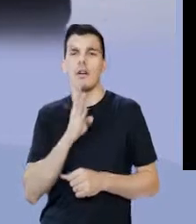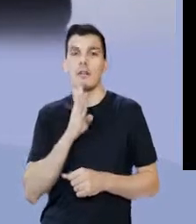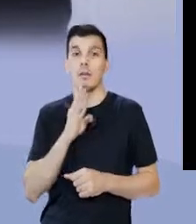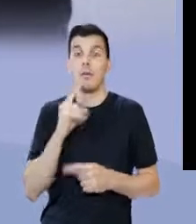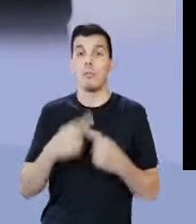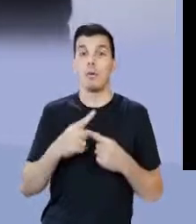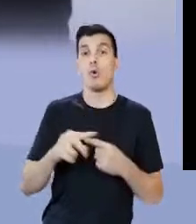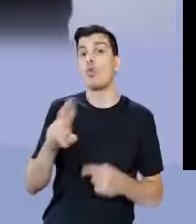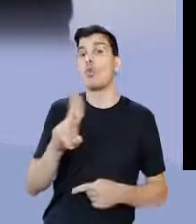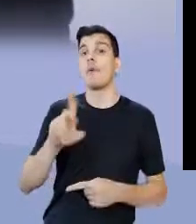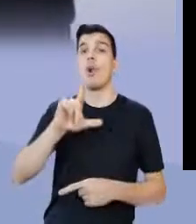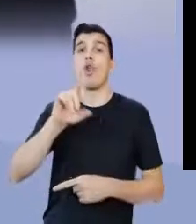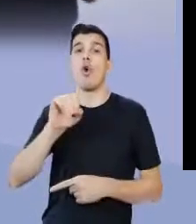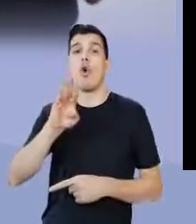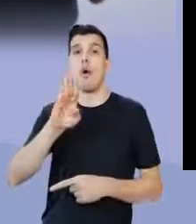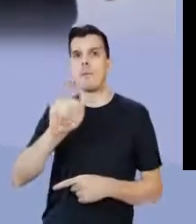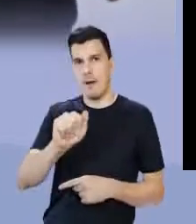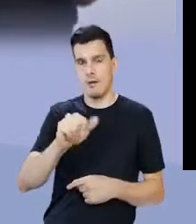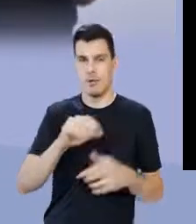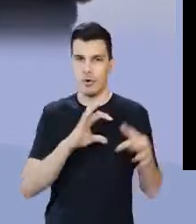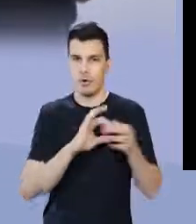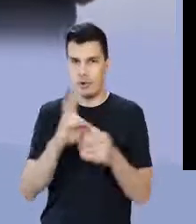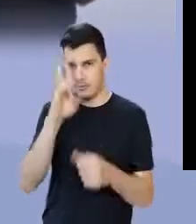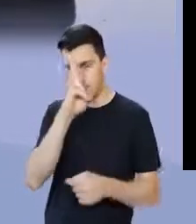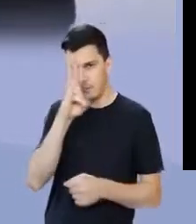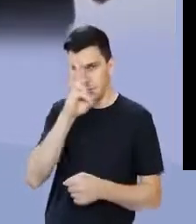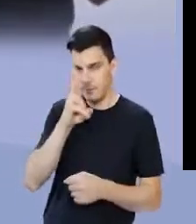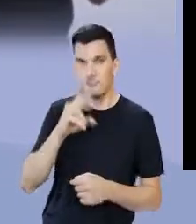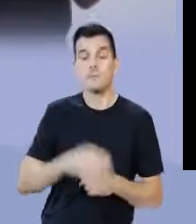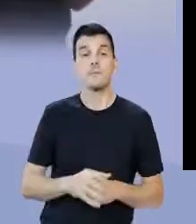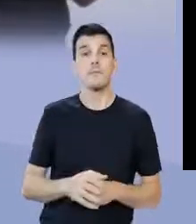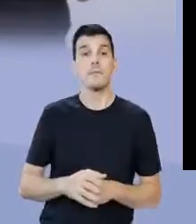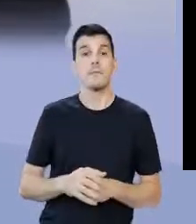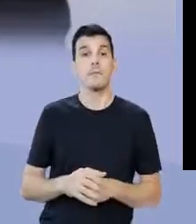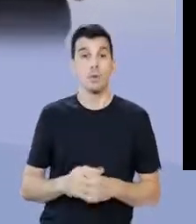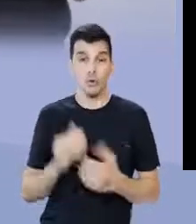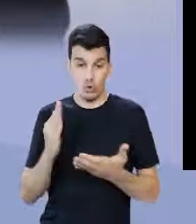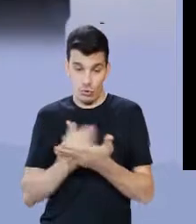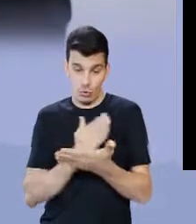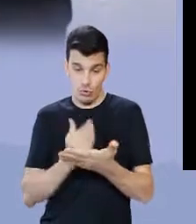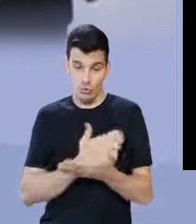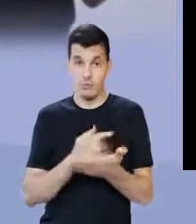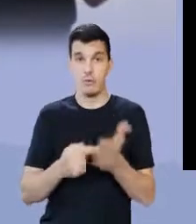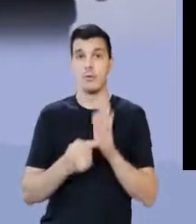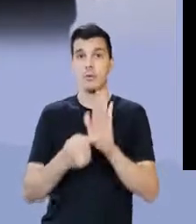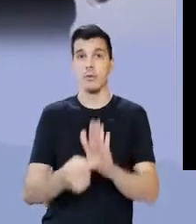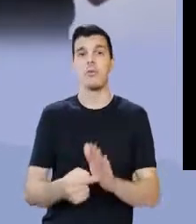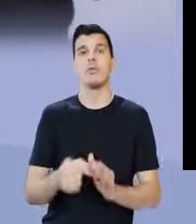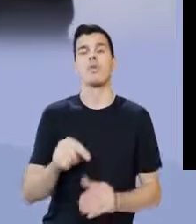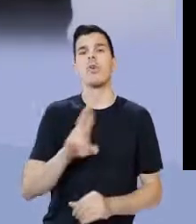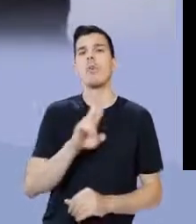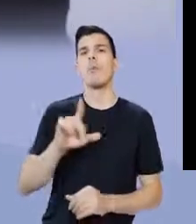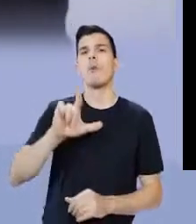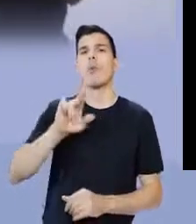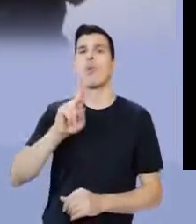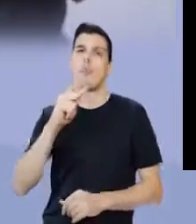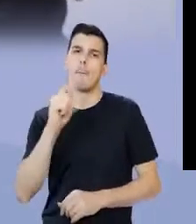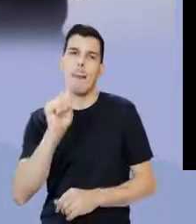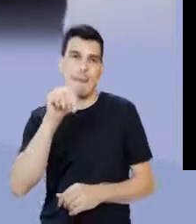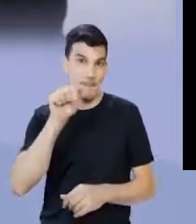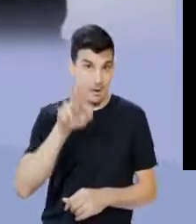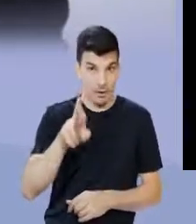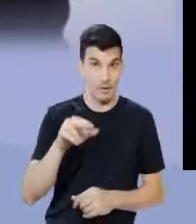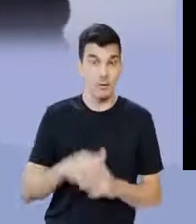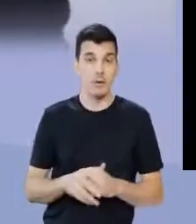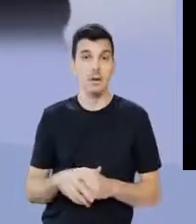né, porque o nome moba, né, no contexto histórico, nos documentos históricos, vem de lupamar,